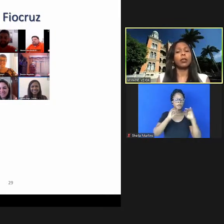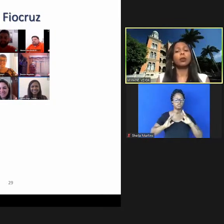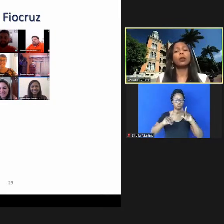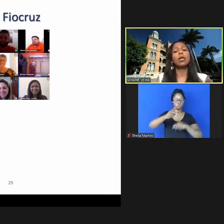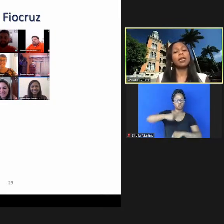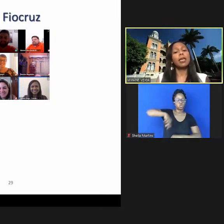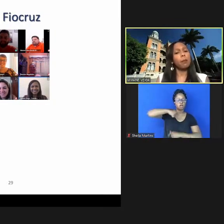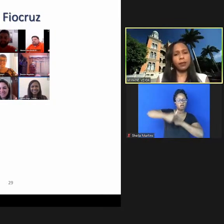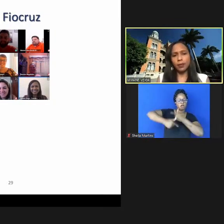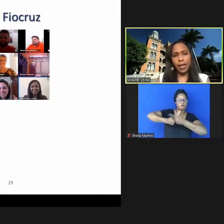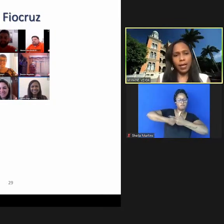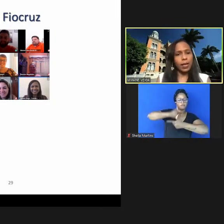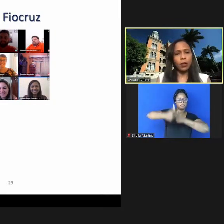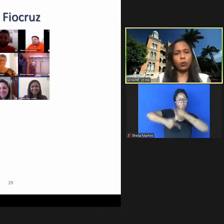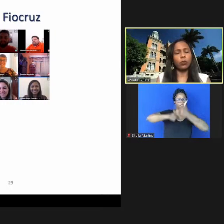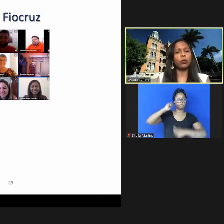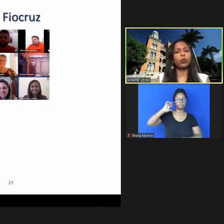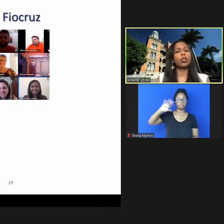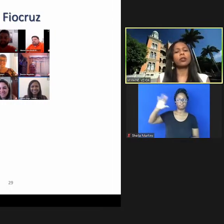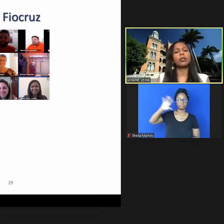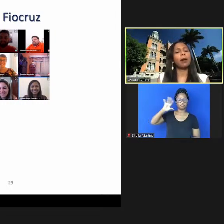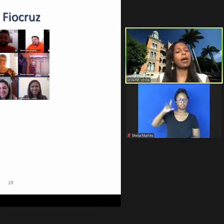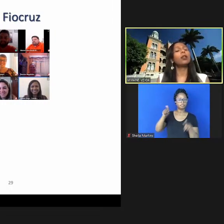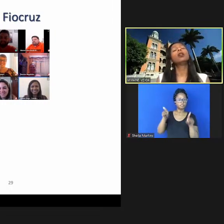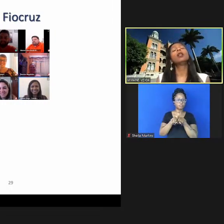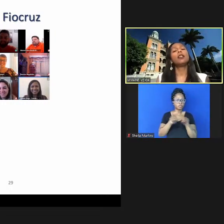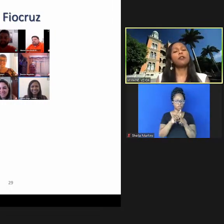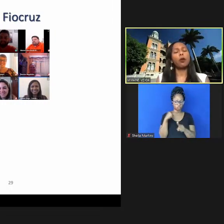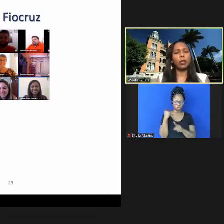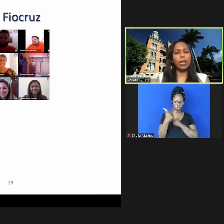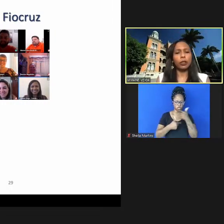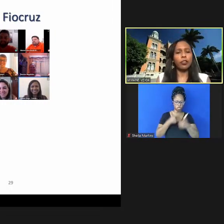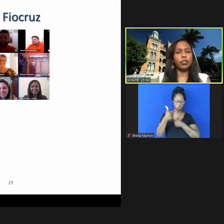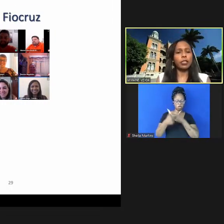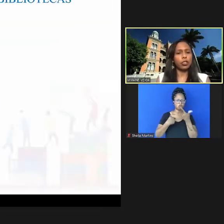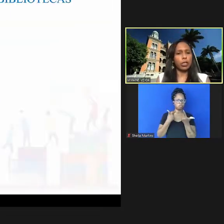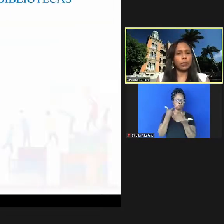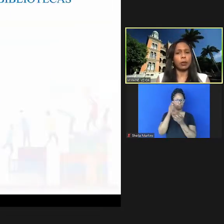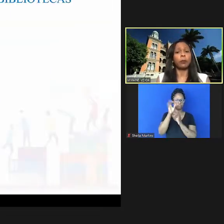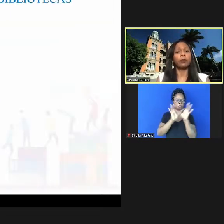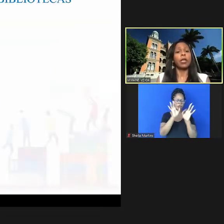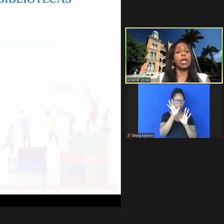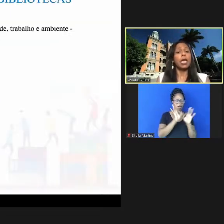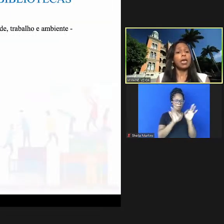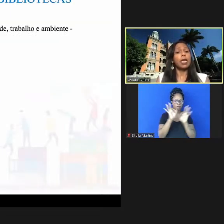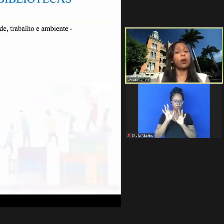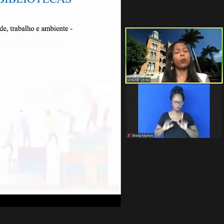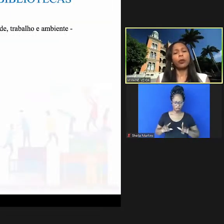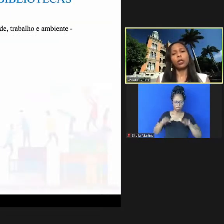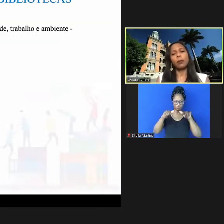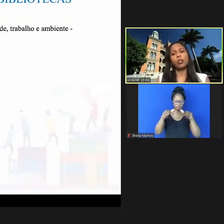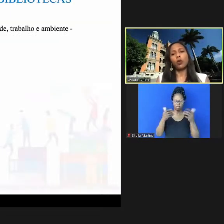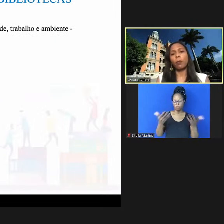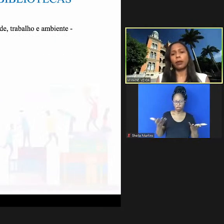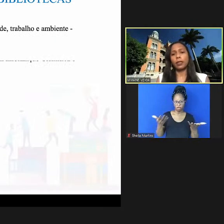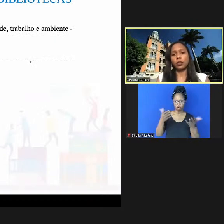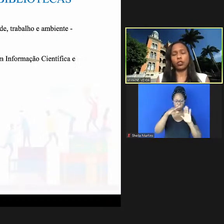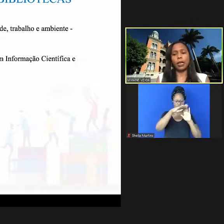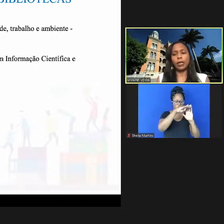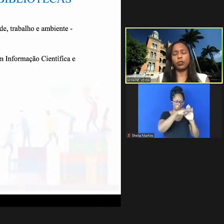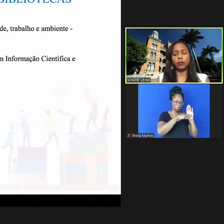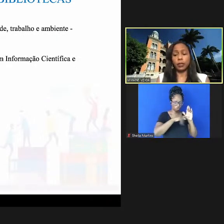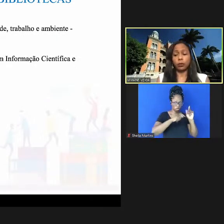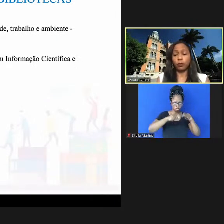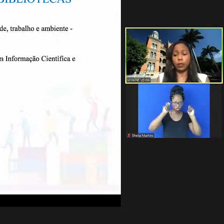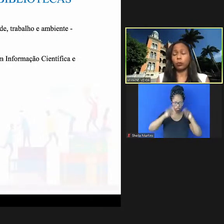trabalhando repensar o nosso trabalho e formular novas linhas de ação o programa de competências